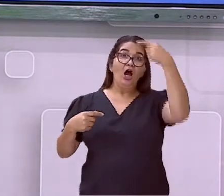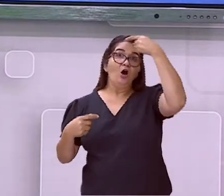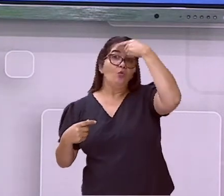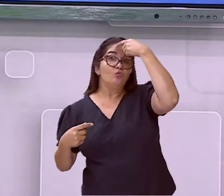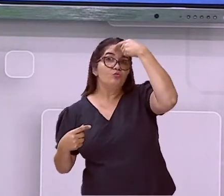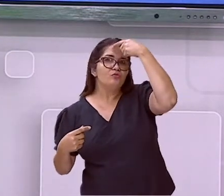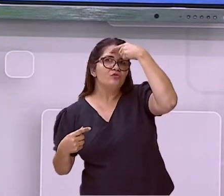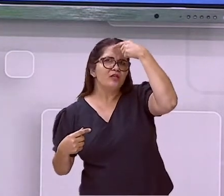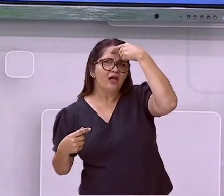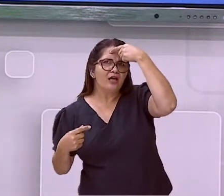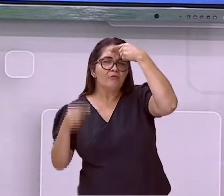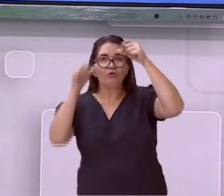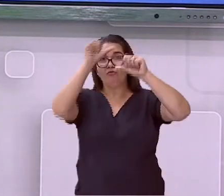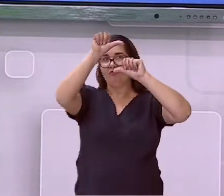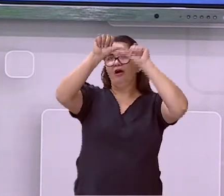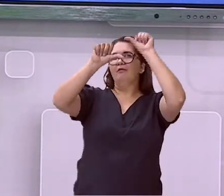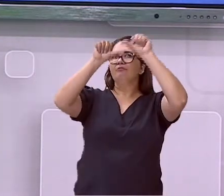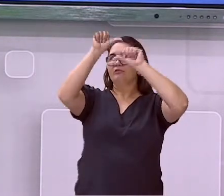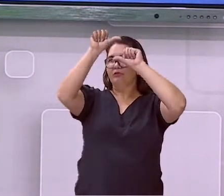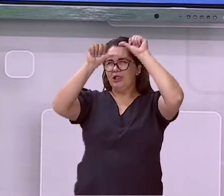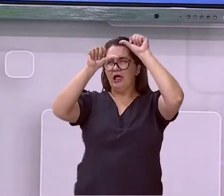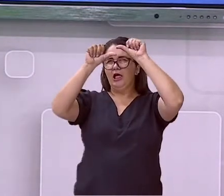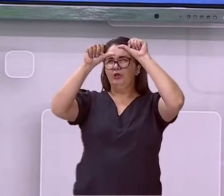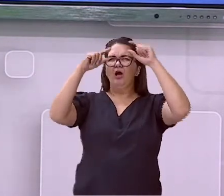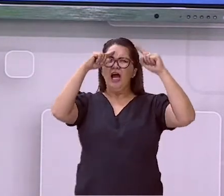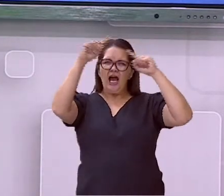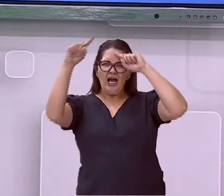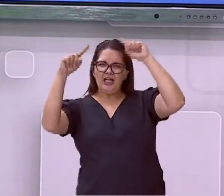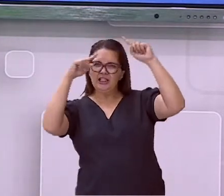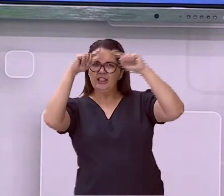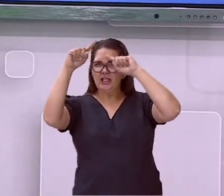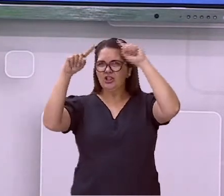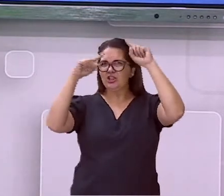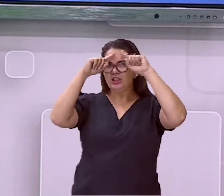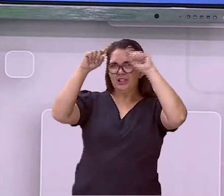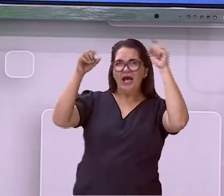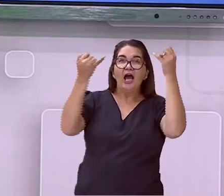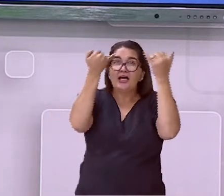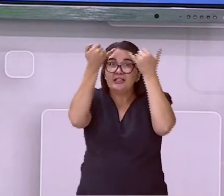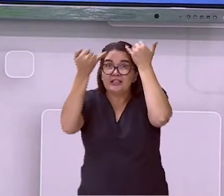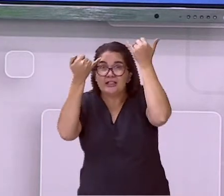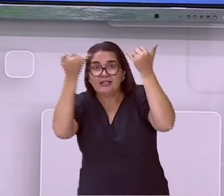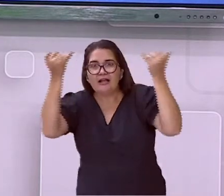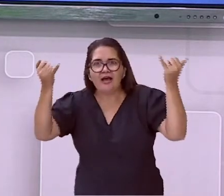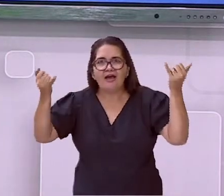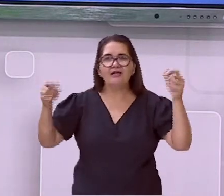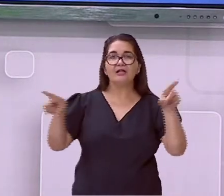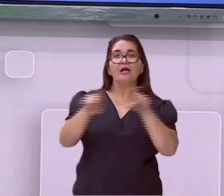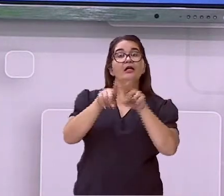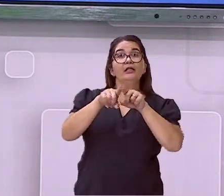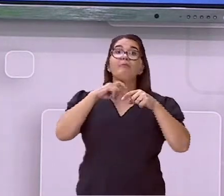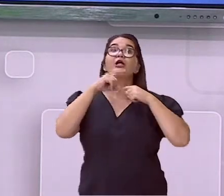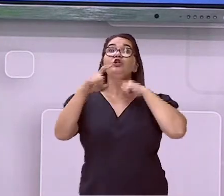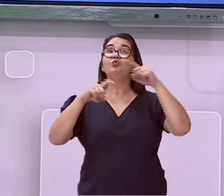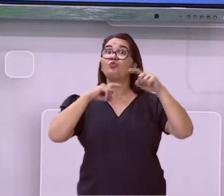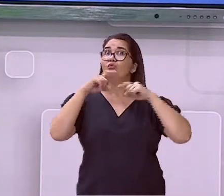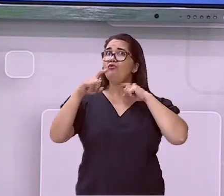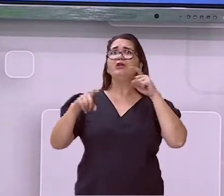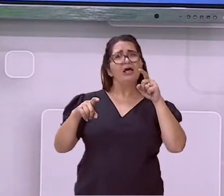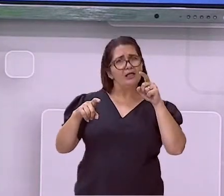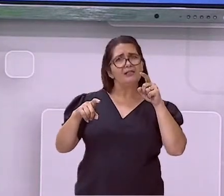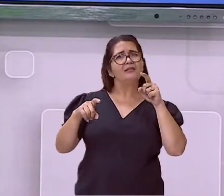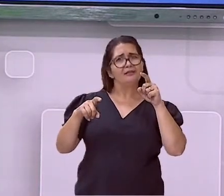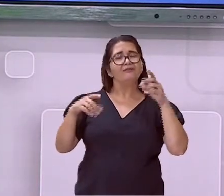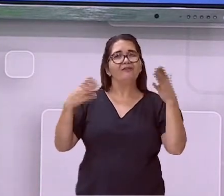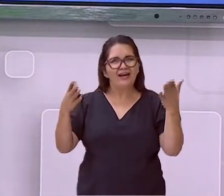transformações. Então, é uma fase onde muitas dúvidas acontecem. A gente tem muita dúvida,